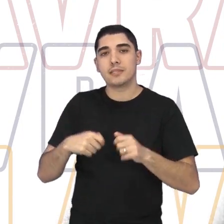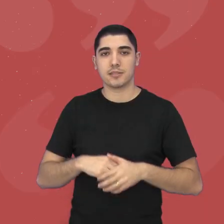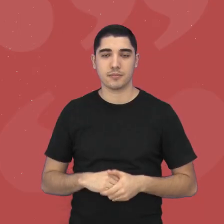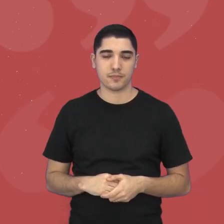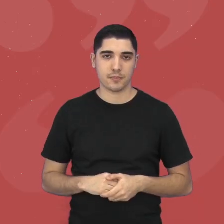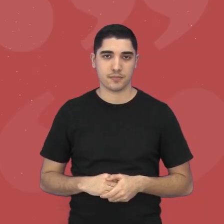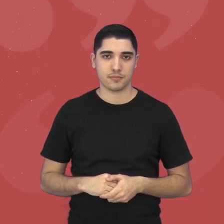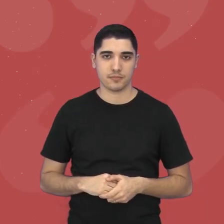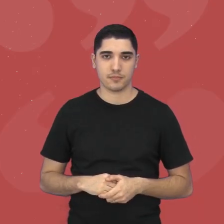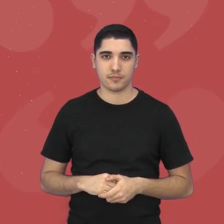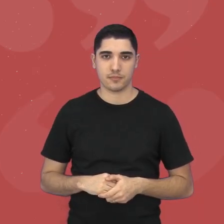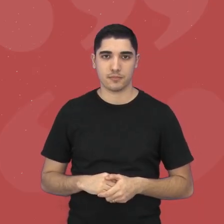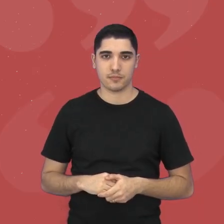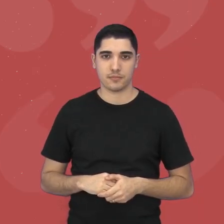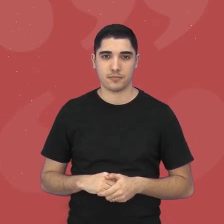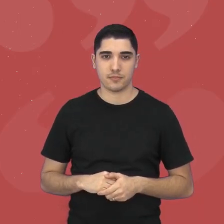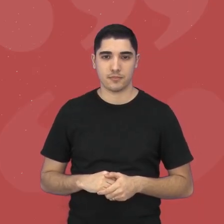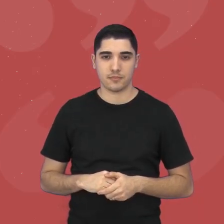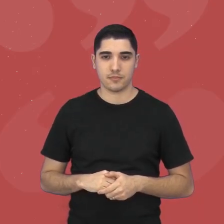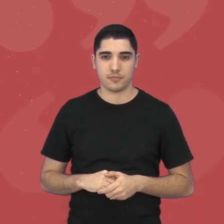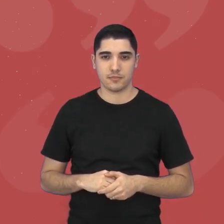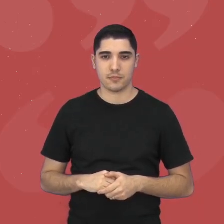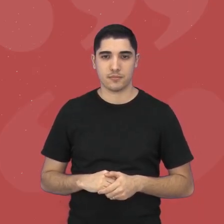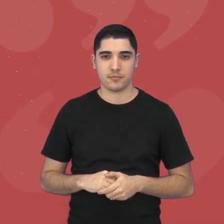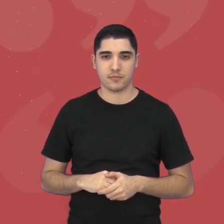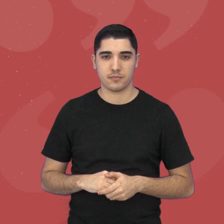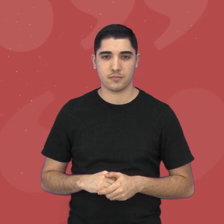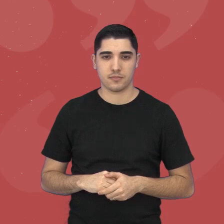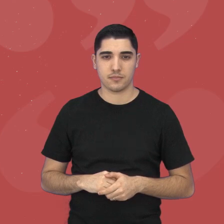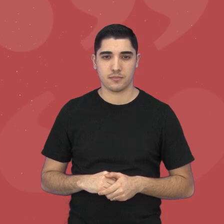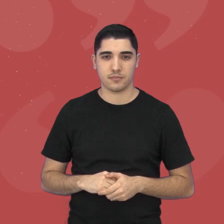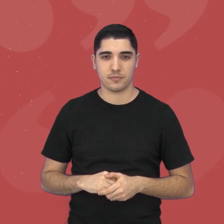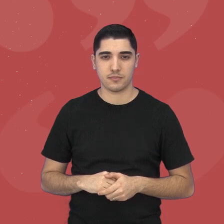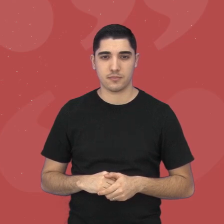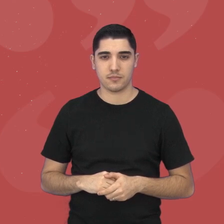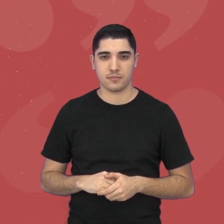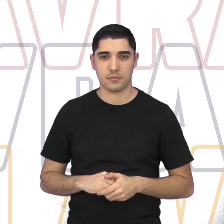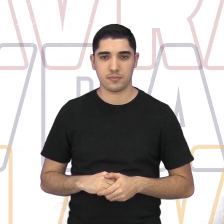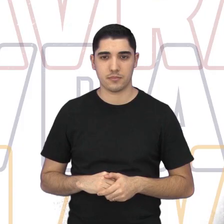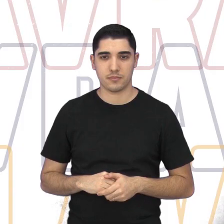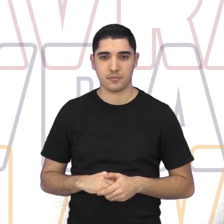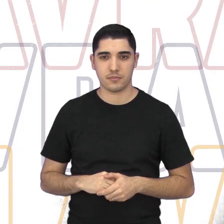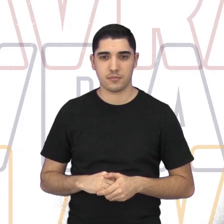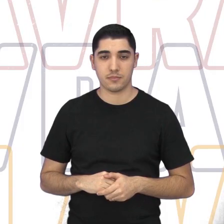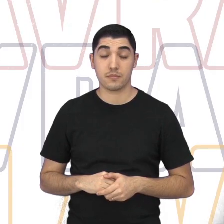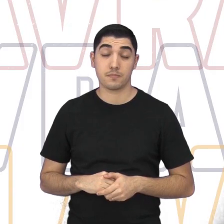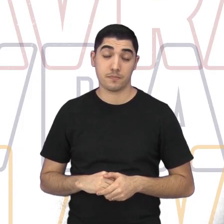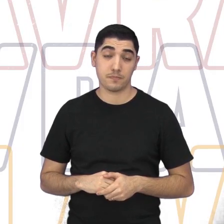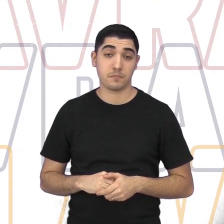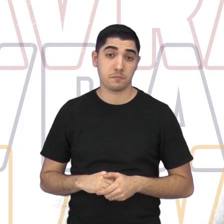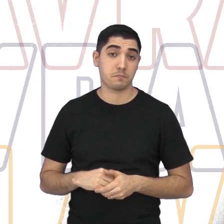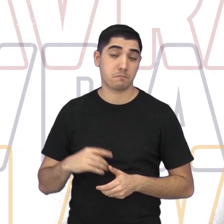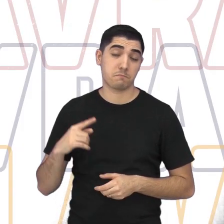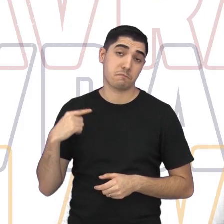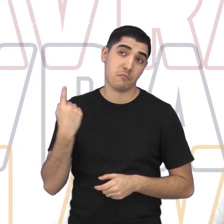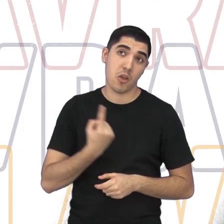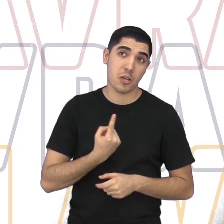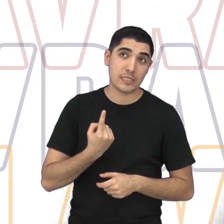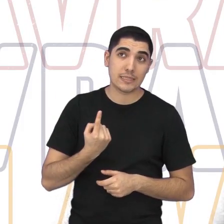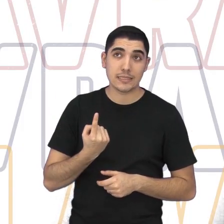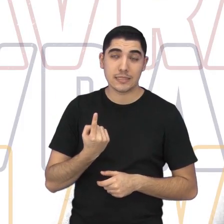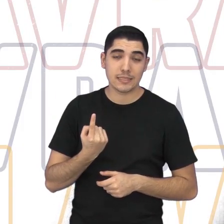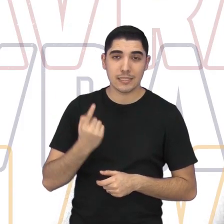Existe algum plano futuro para a Associação Cultural Contraponto? Ah, o nosso plano é de